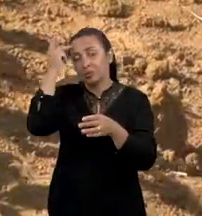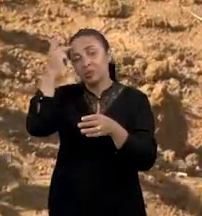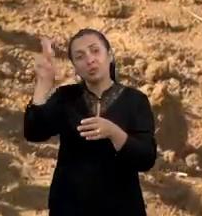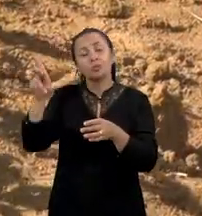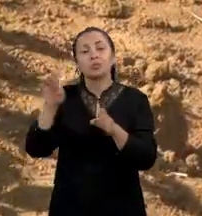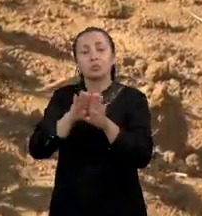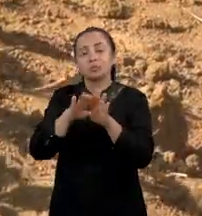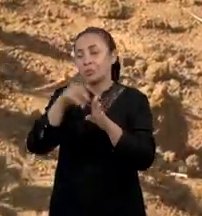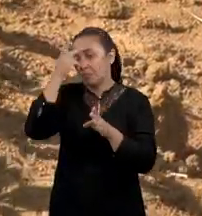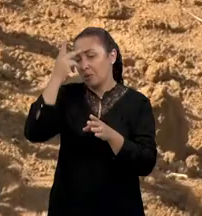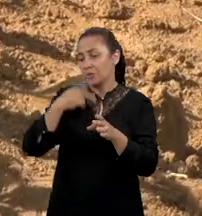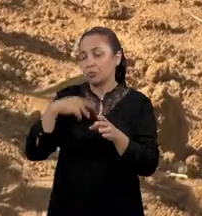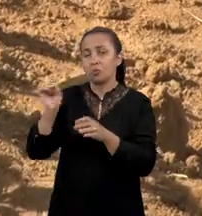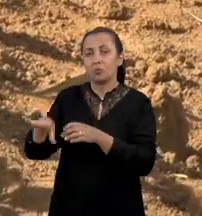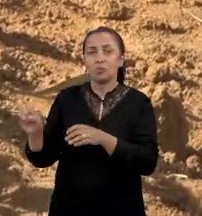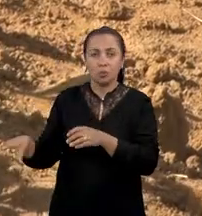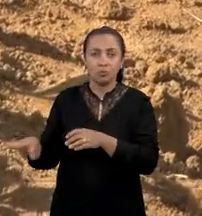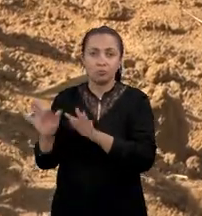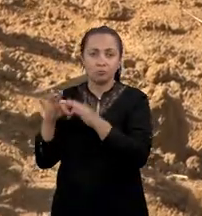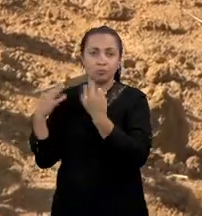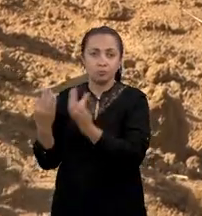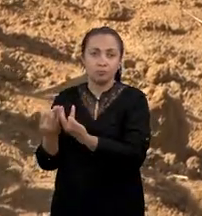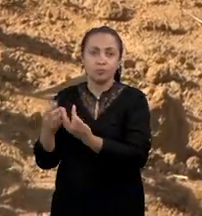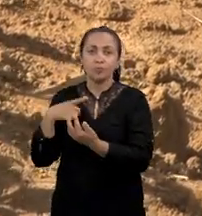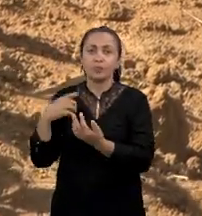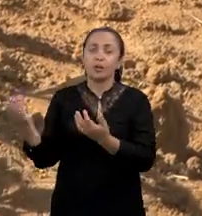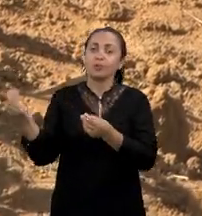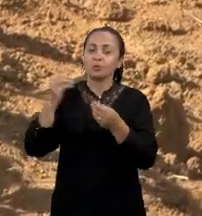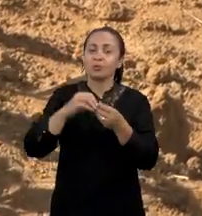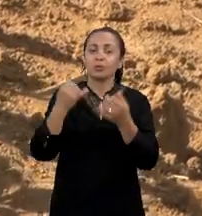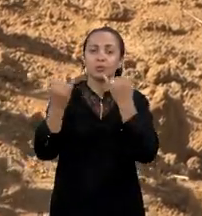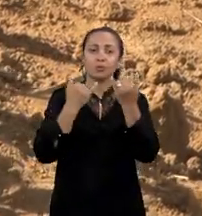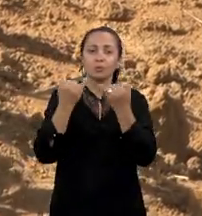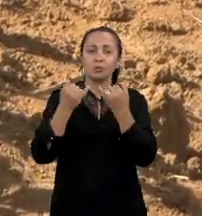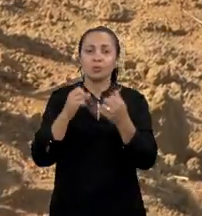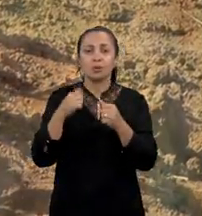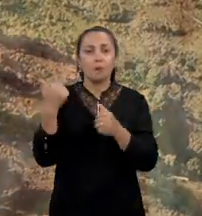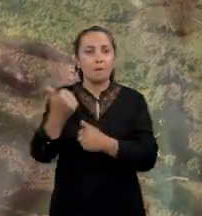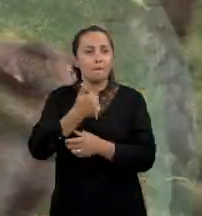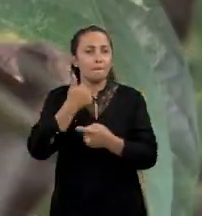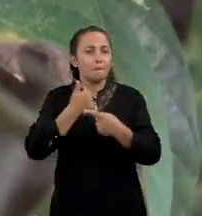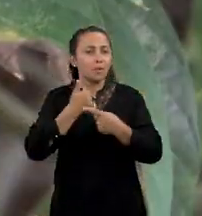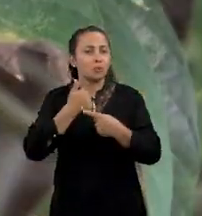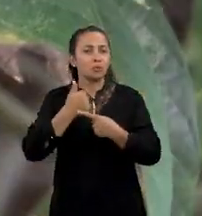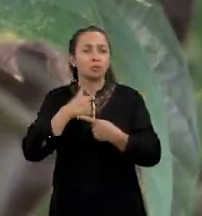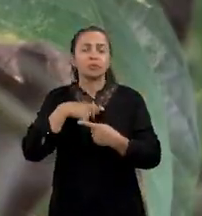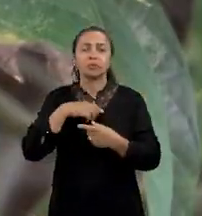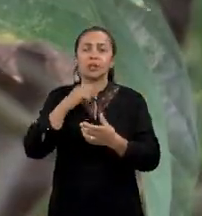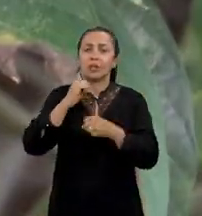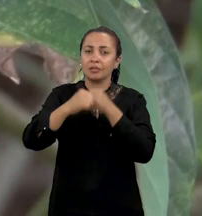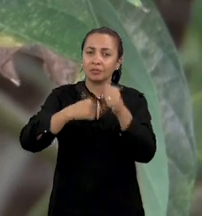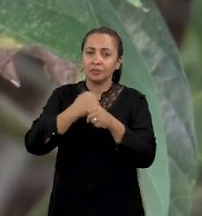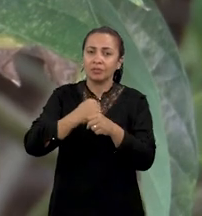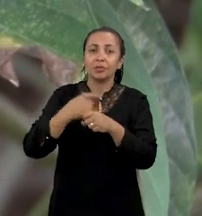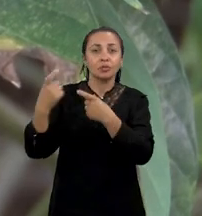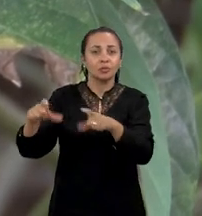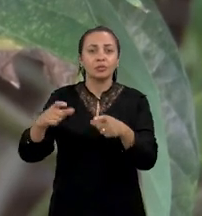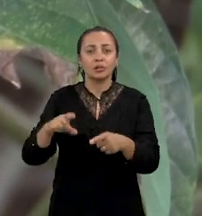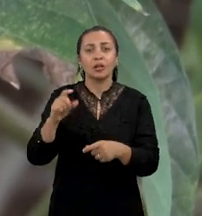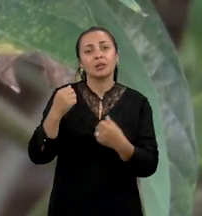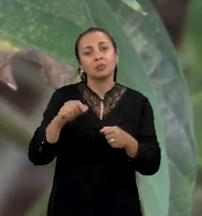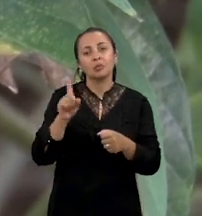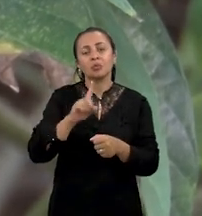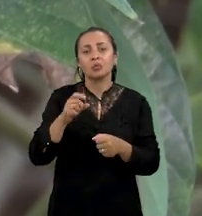individuais. Tem retornado para a gente, na média, uma informação positiva. Logicamente, que tem ano e tem local, que aquela